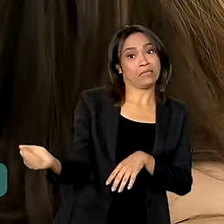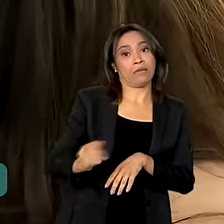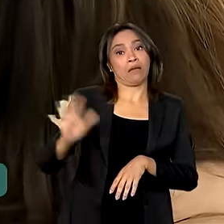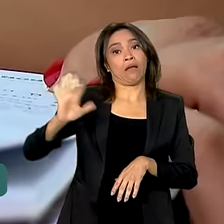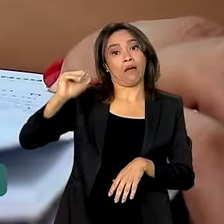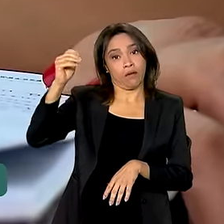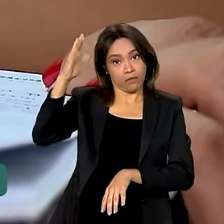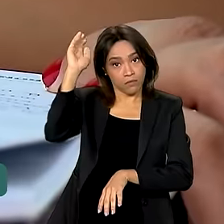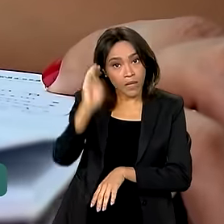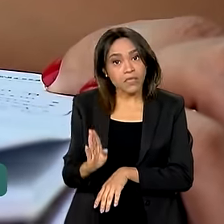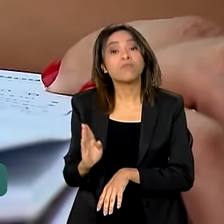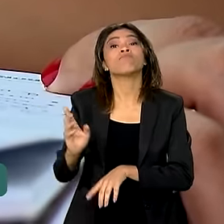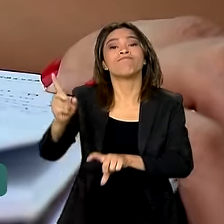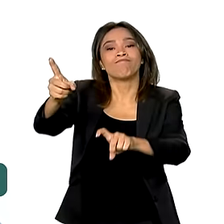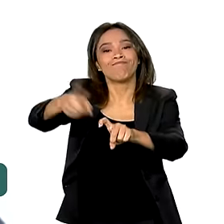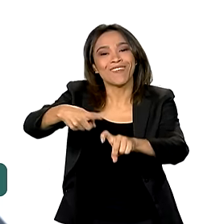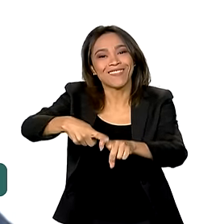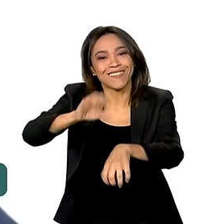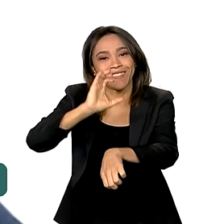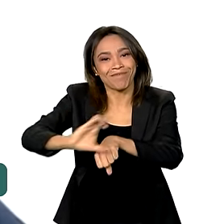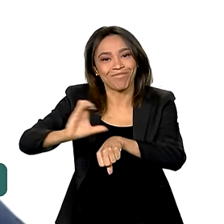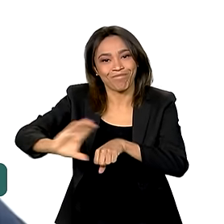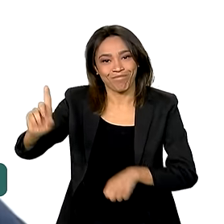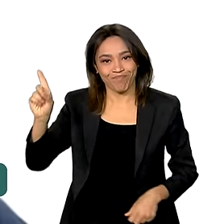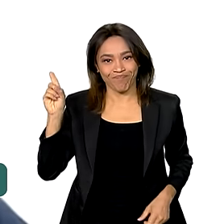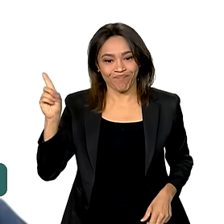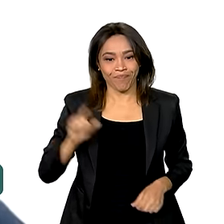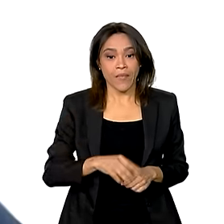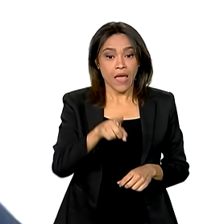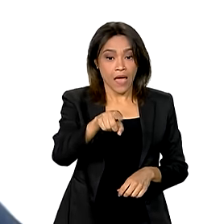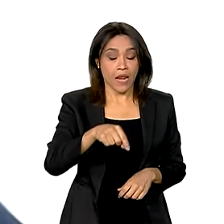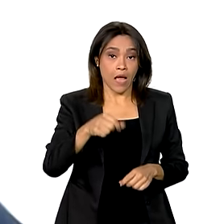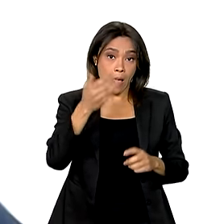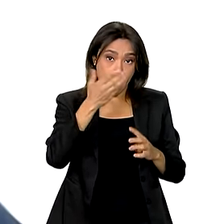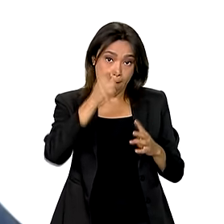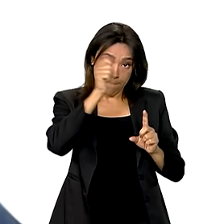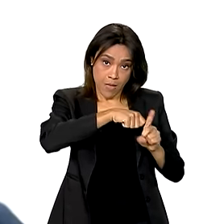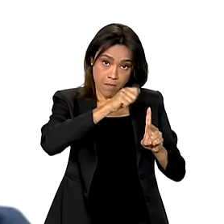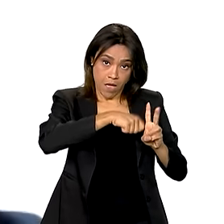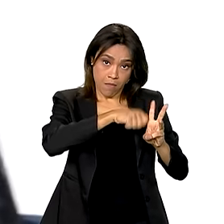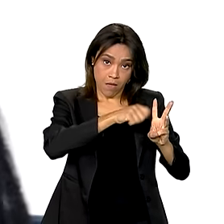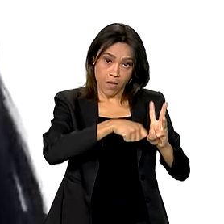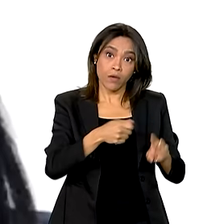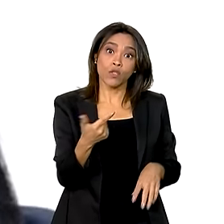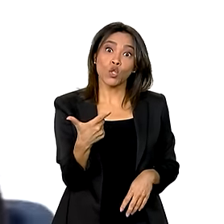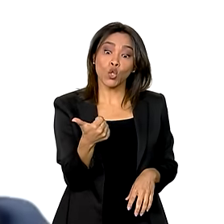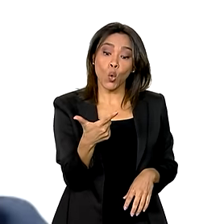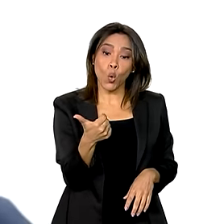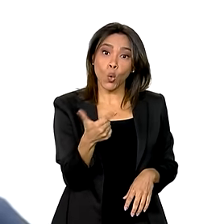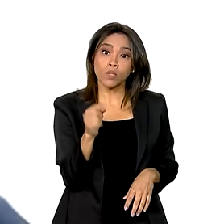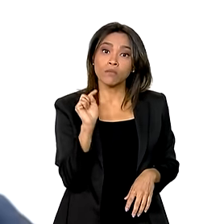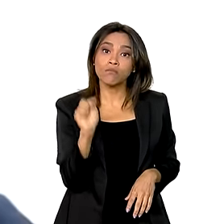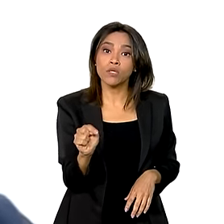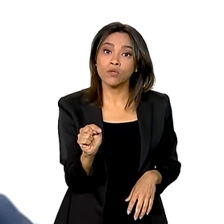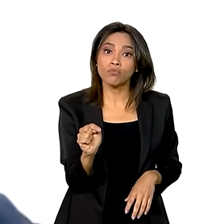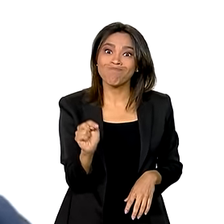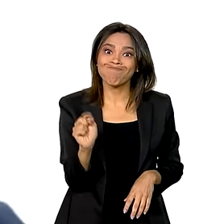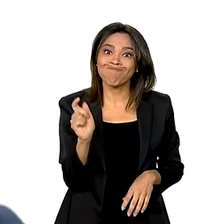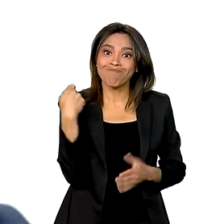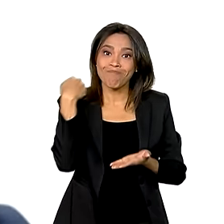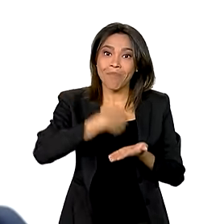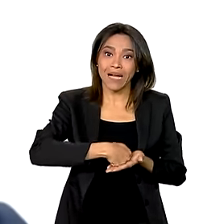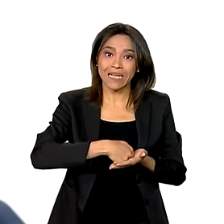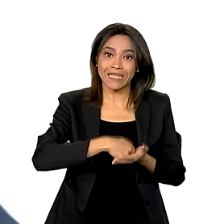do país, Medicina. A mensalidade do centro universitário, no Norte, custa 12 mil mensal. Então,